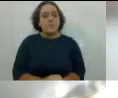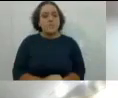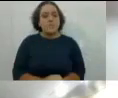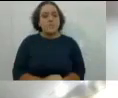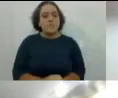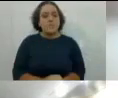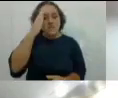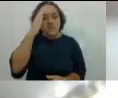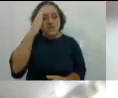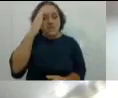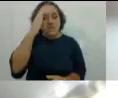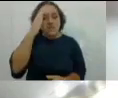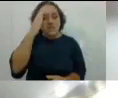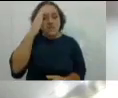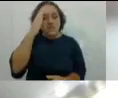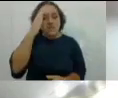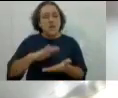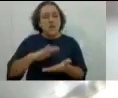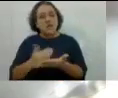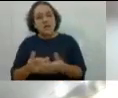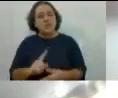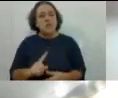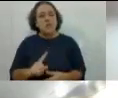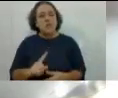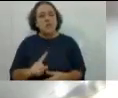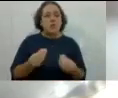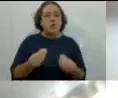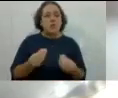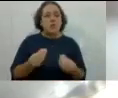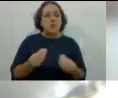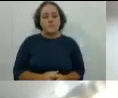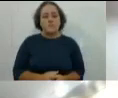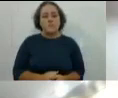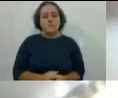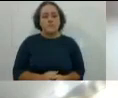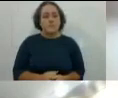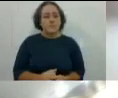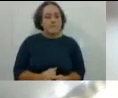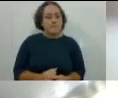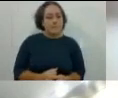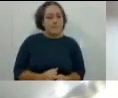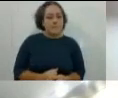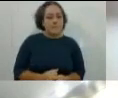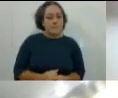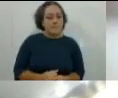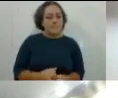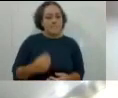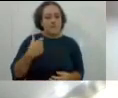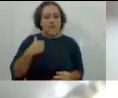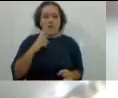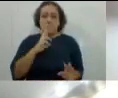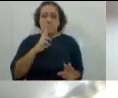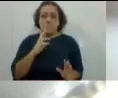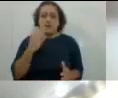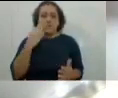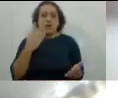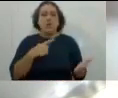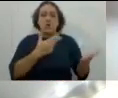ou não. É, essa é resposta que eu tenho, né? O convite da aula é aberto e